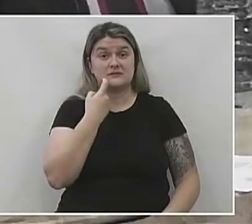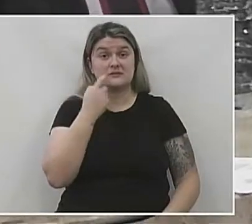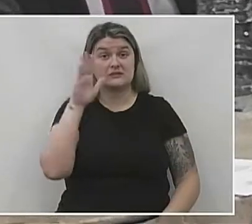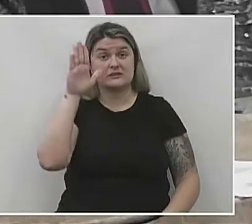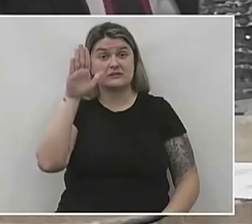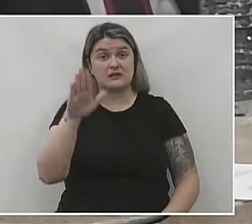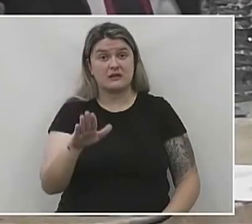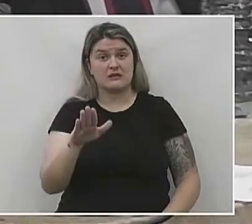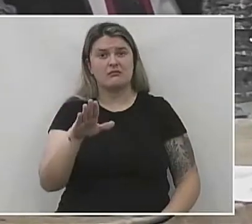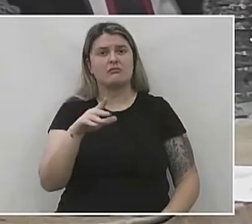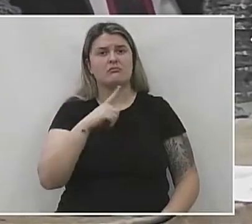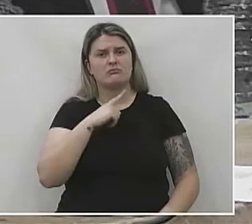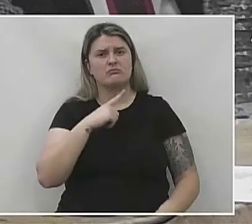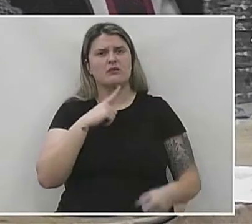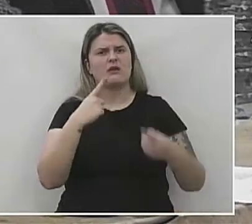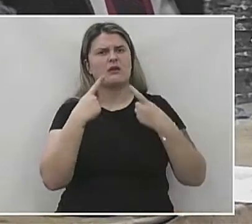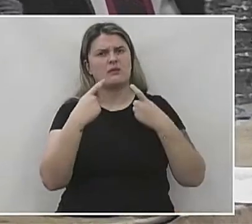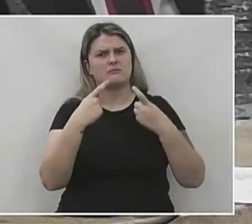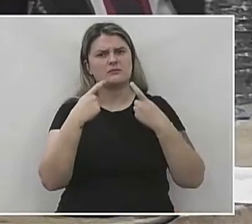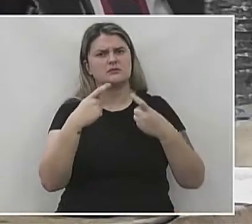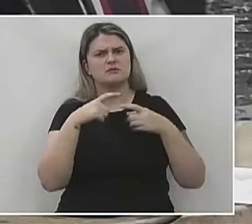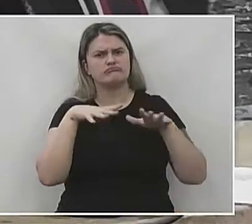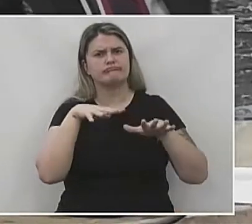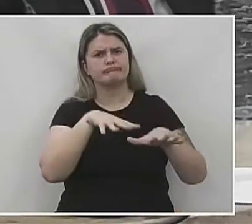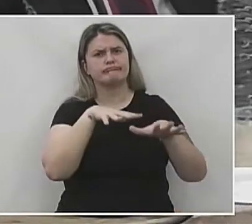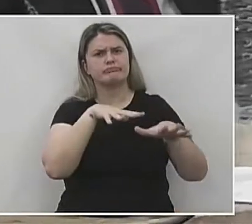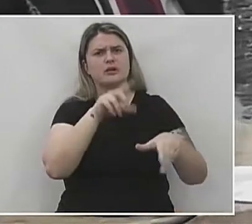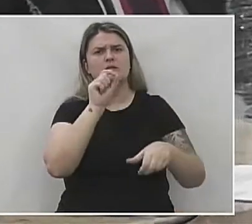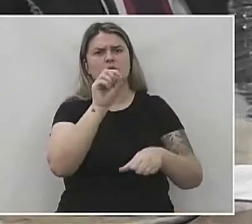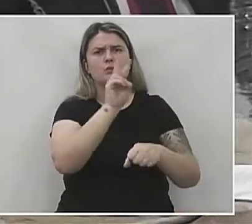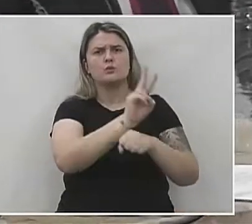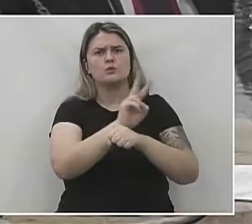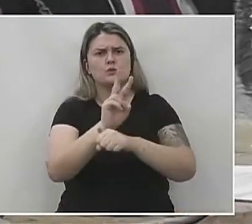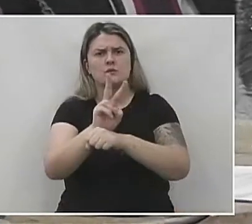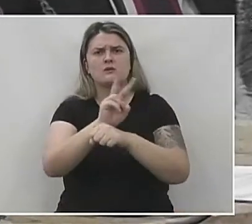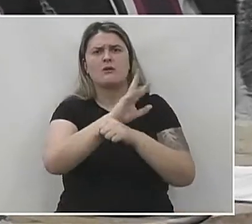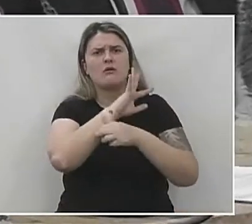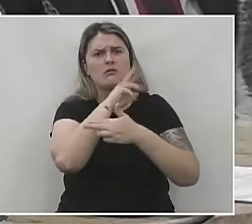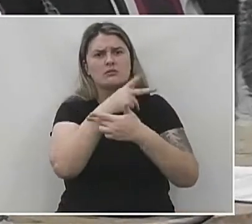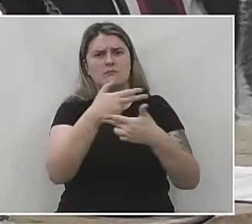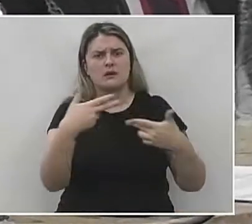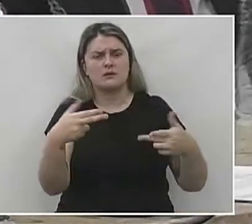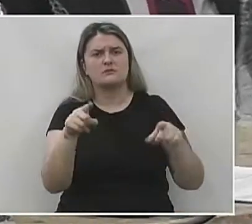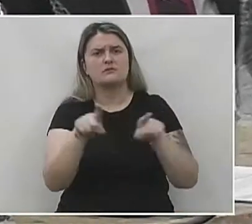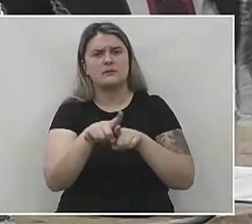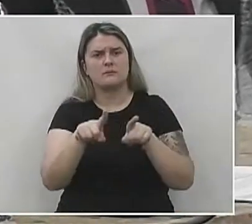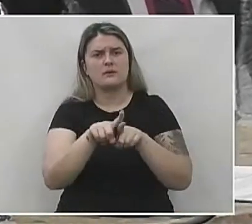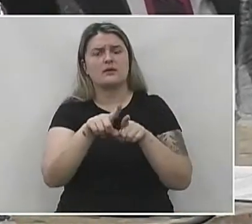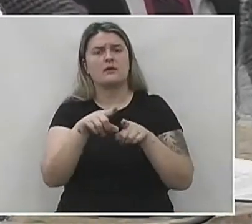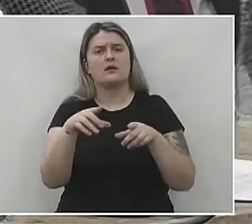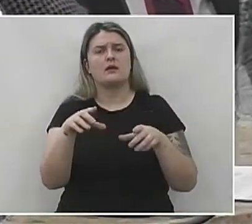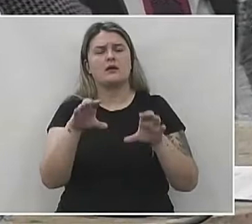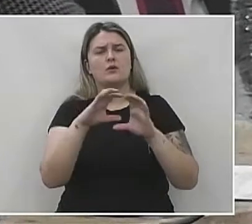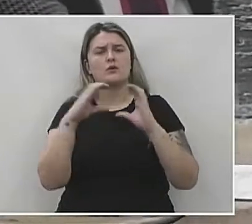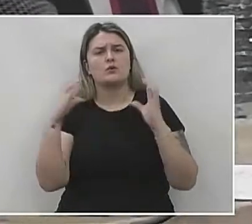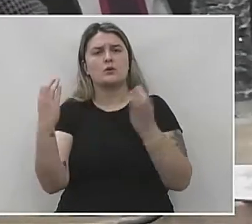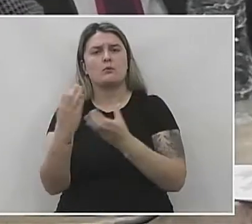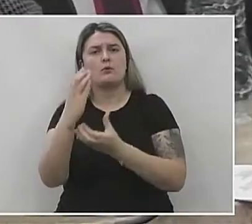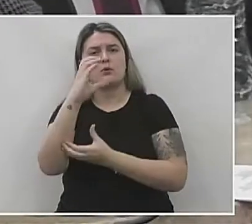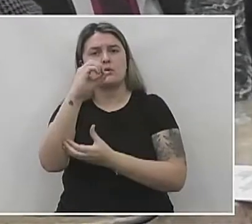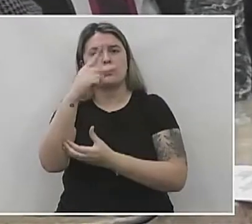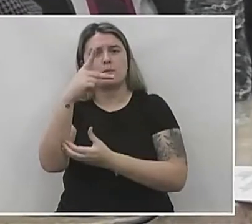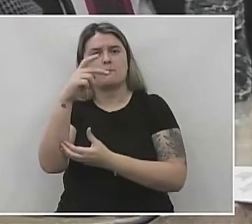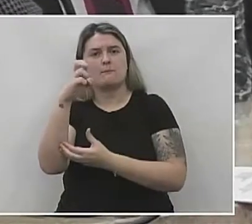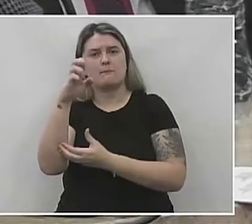tarde houve um protesto por parte dos protetores dos animais e do pessoal da cooperativa Copertrage, exigindo